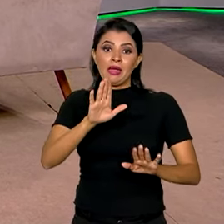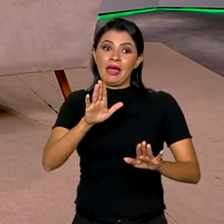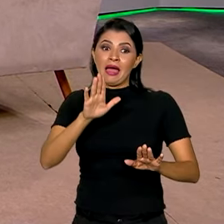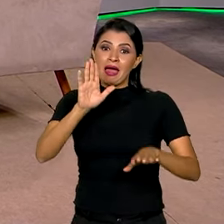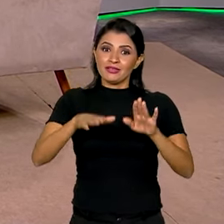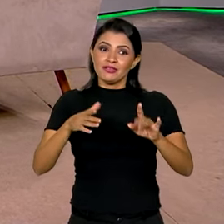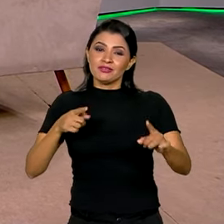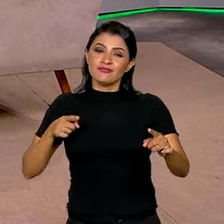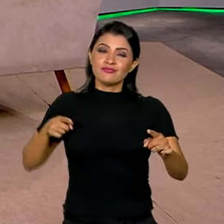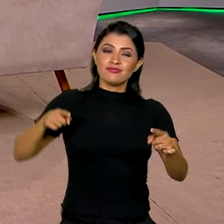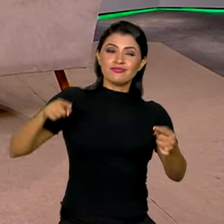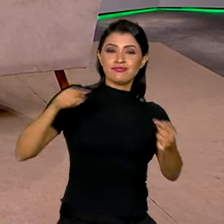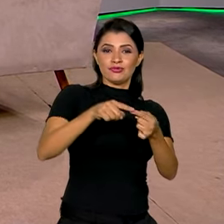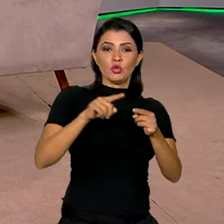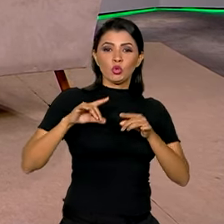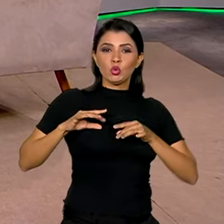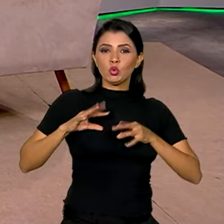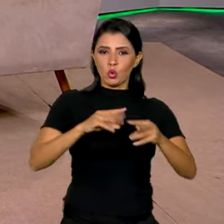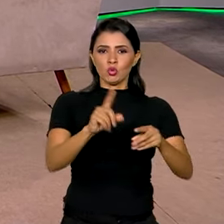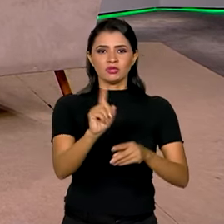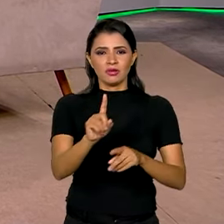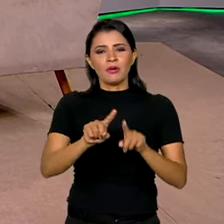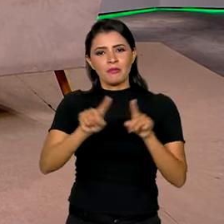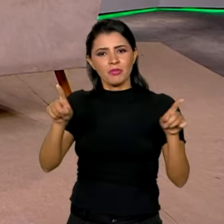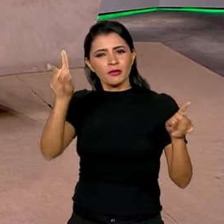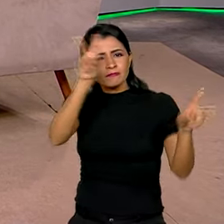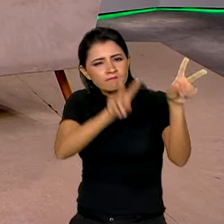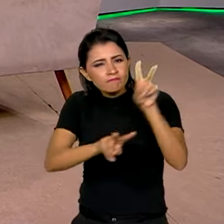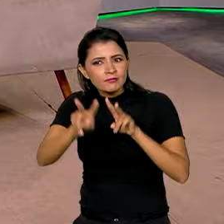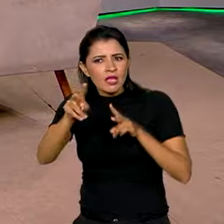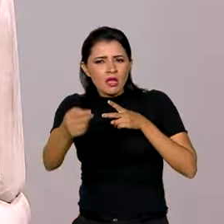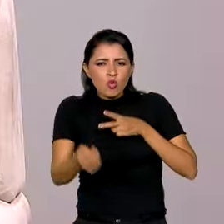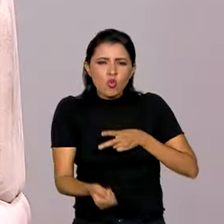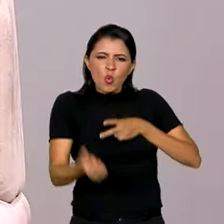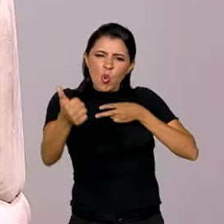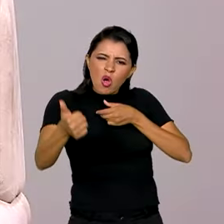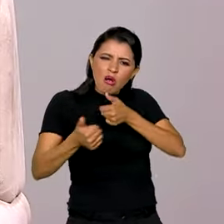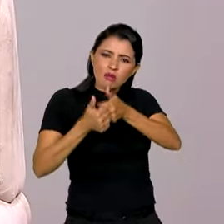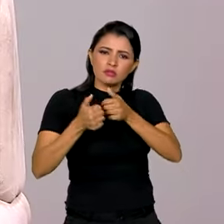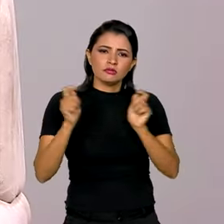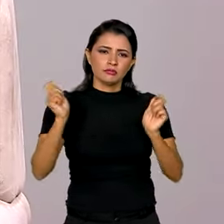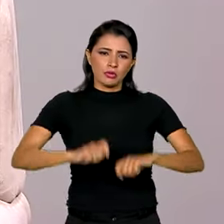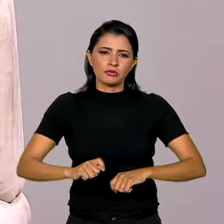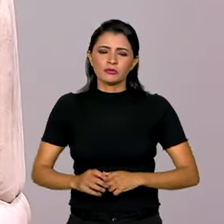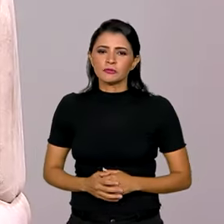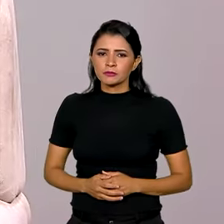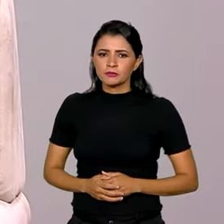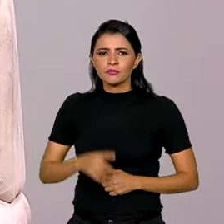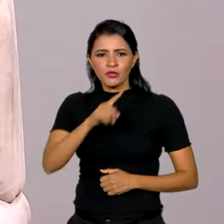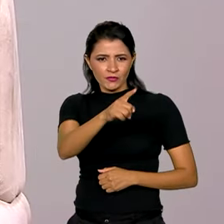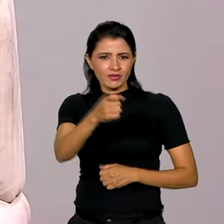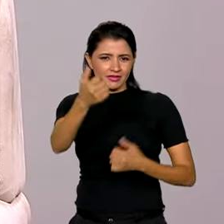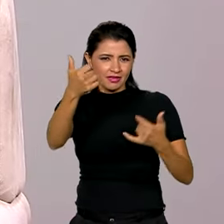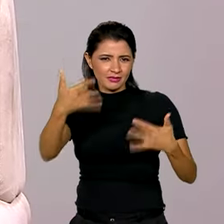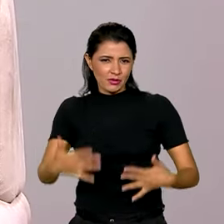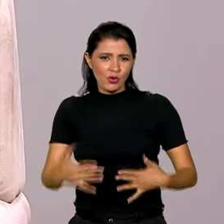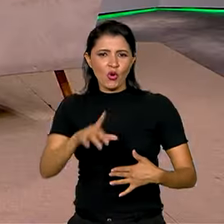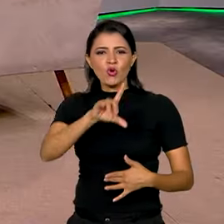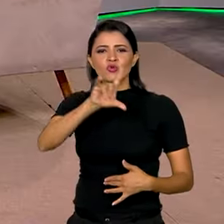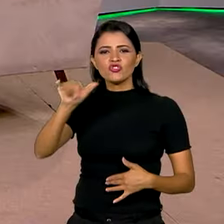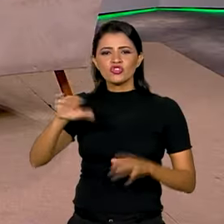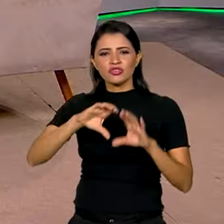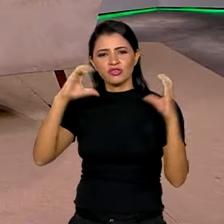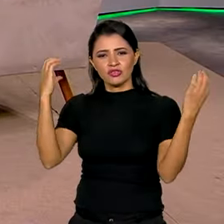alcançáveis na sua totalidade, mas que é possível visualizar. O senhor colocou aqui a data da